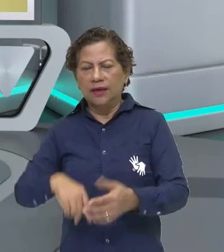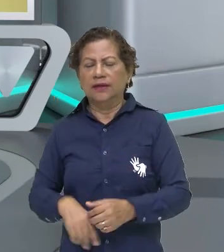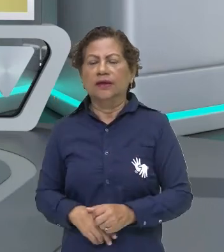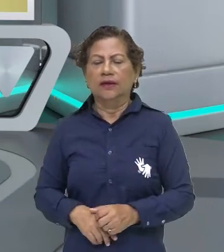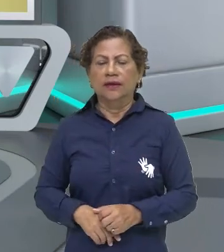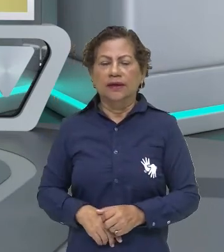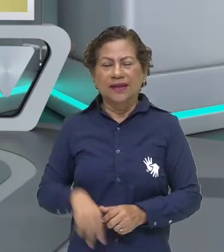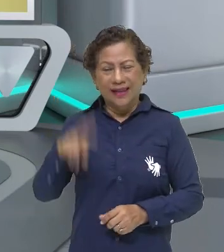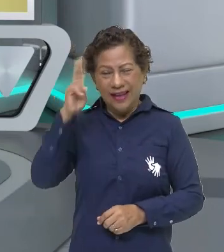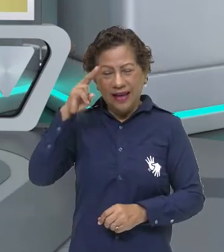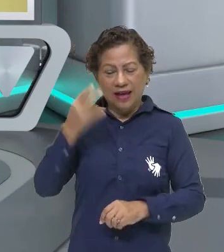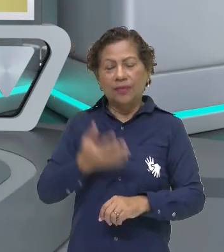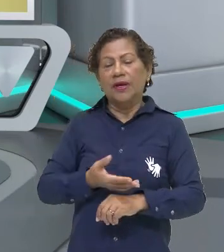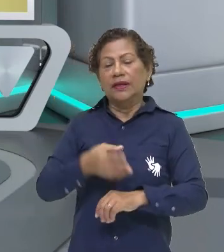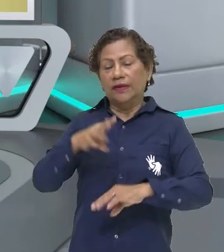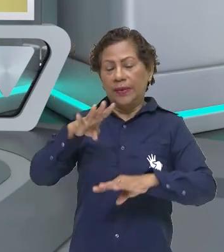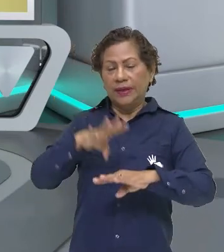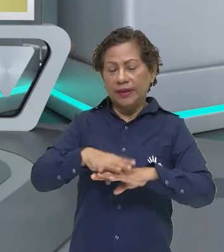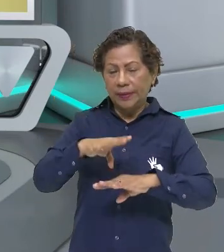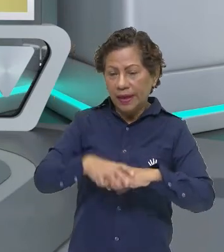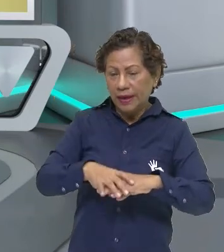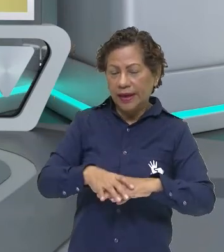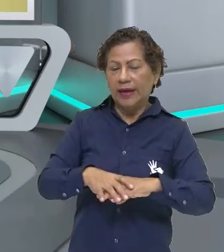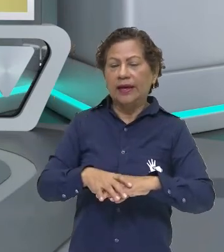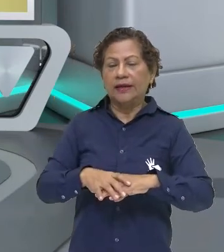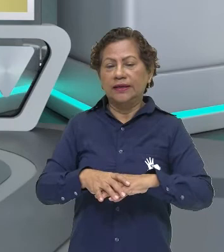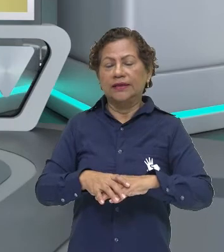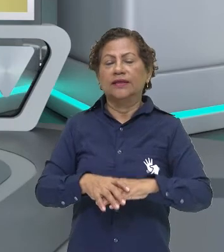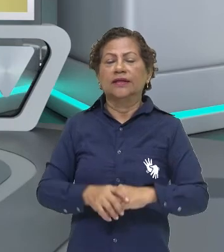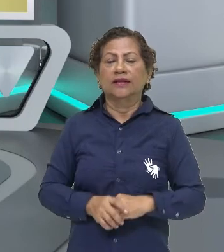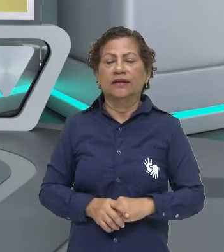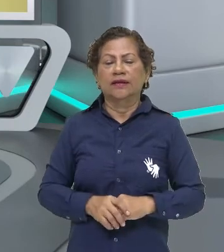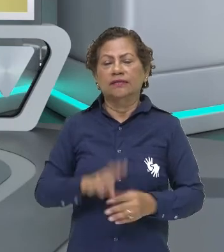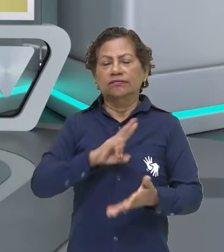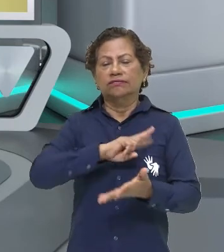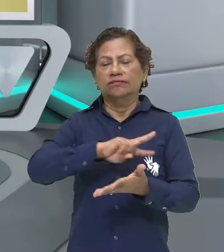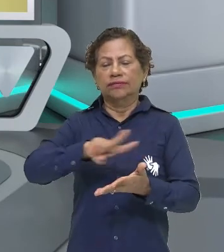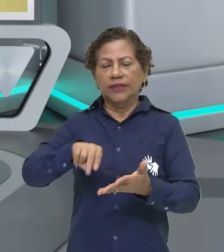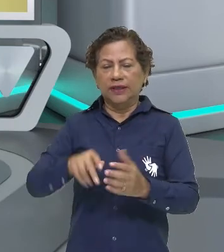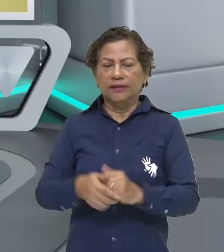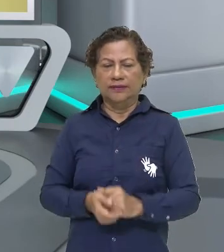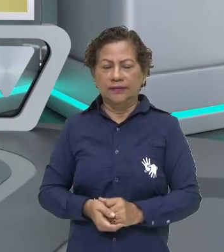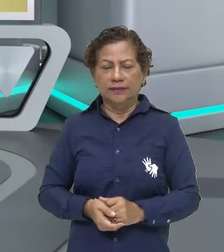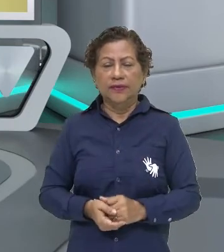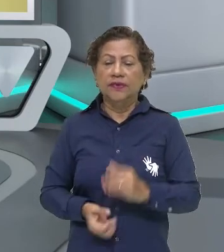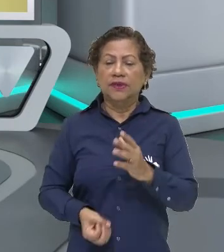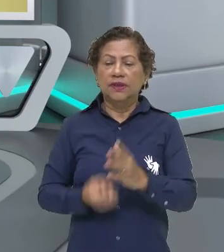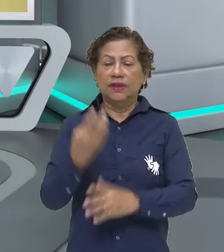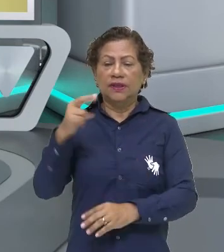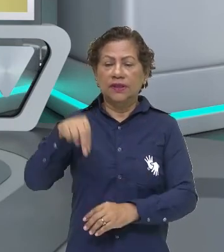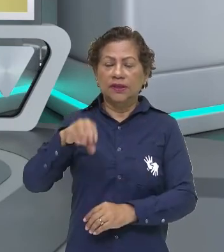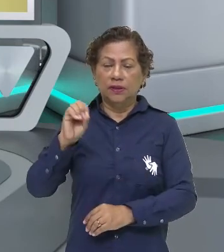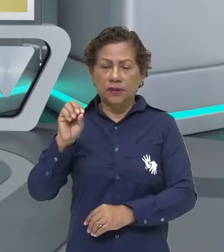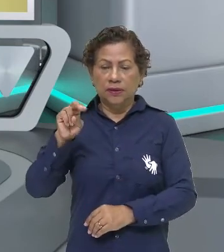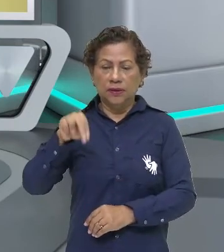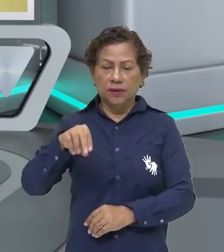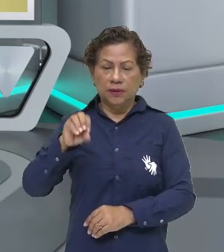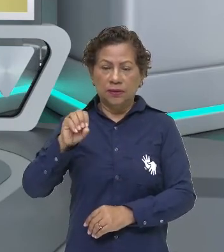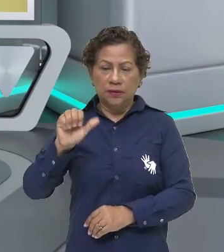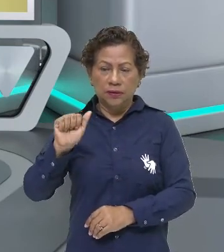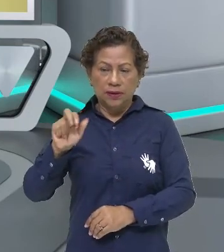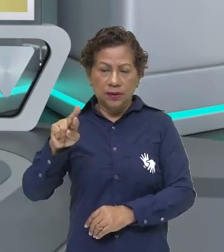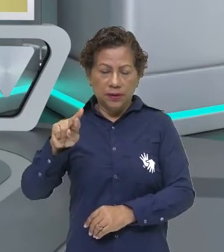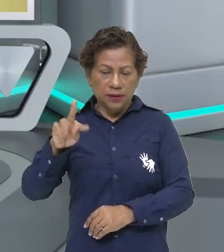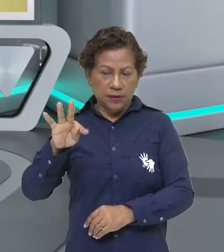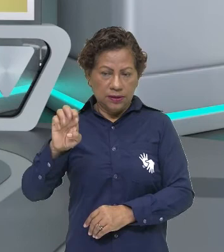nossa aula e aí vem auxiliar também nesse momento a nanoarte. Então, continuando